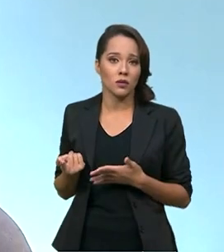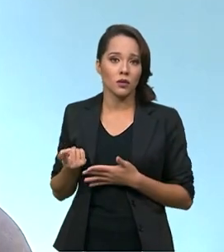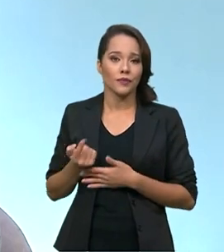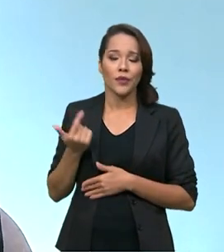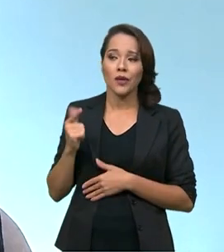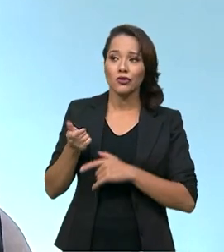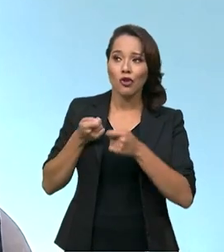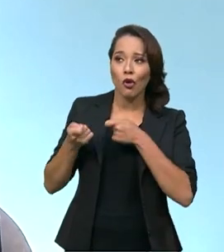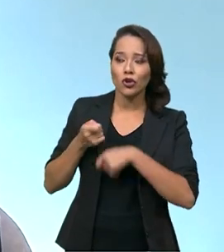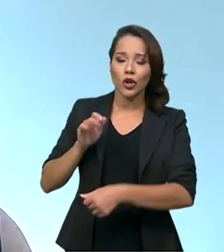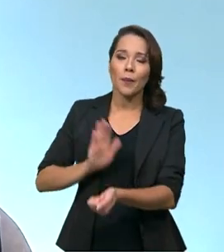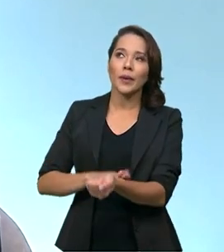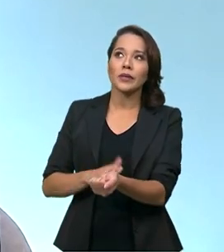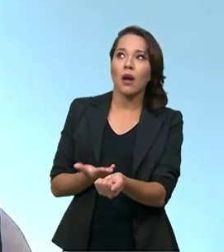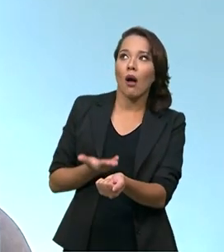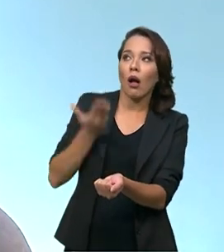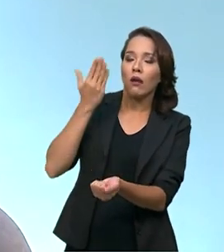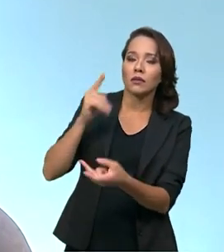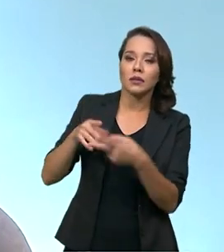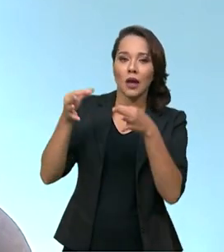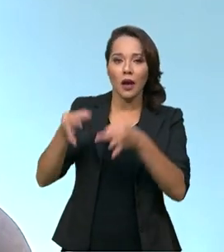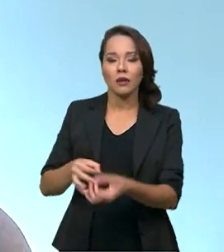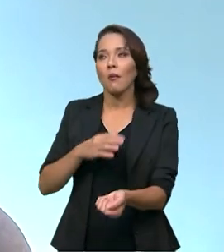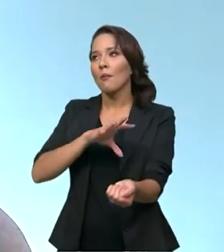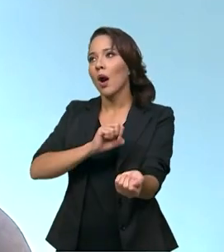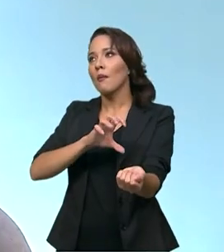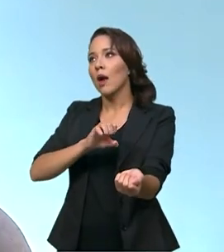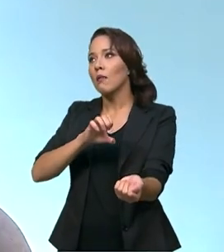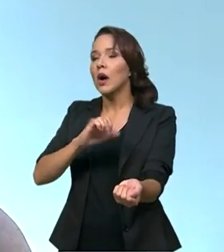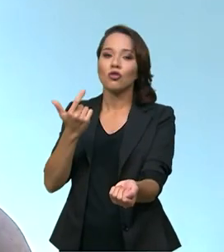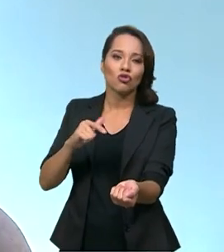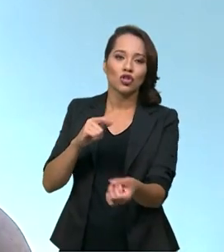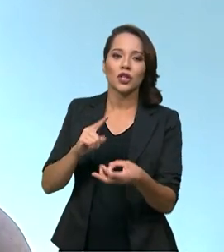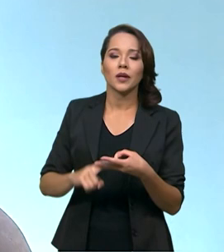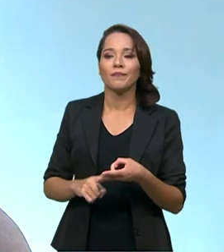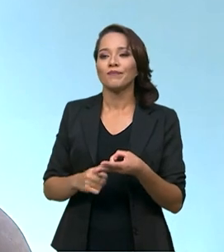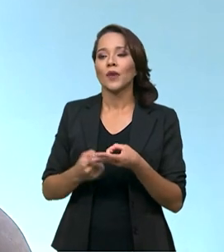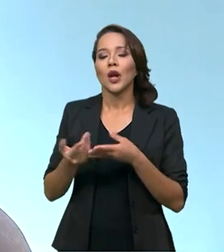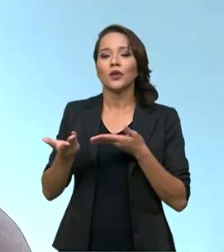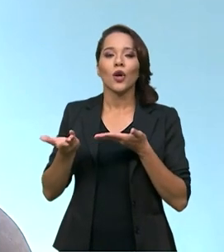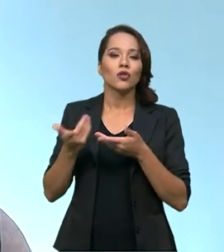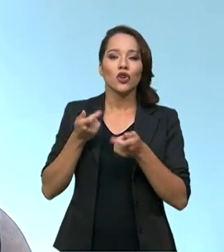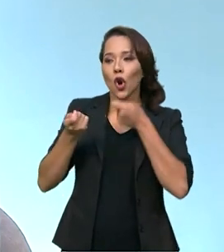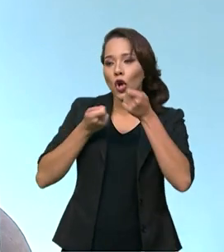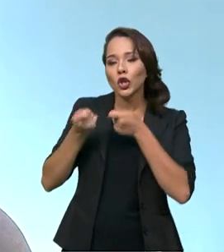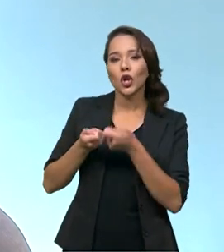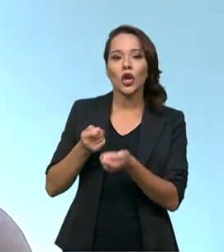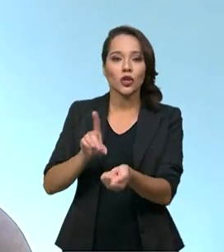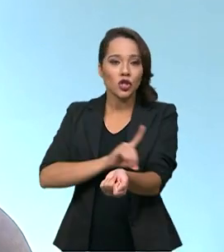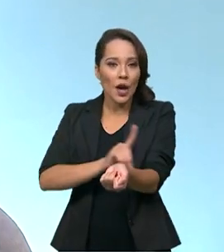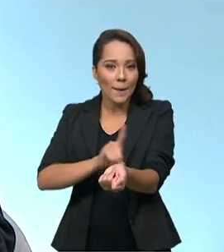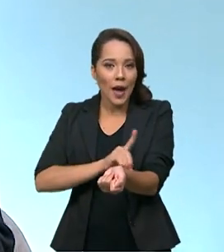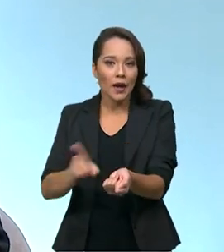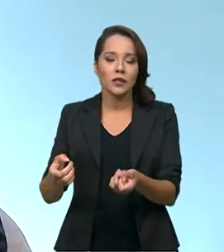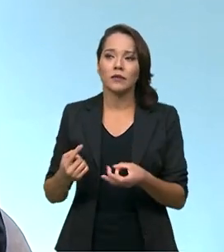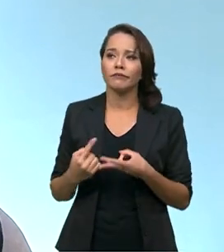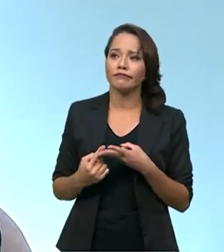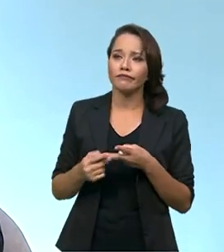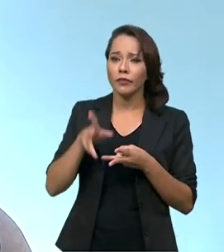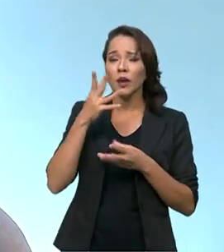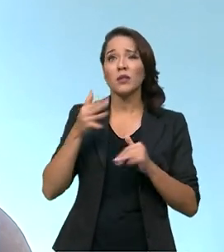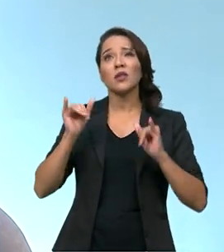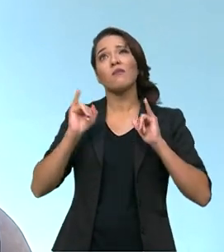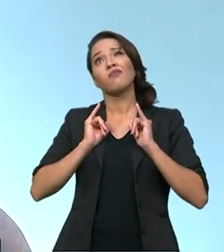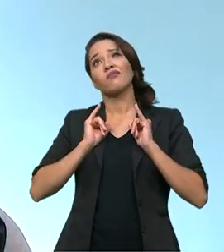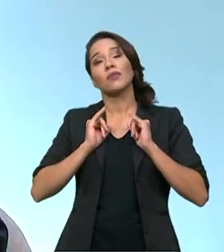tinham o controle da pressão arterial adequado, não controlavam o diabetes, sedentárias, aumentou o